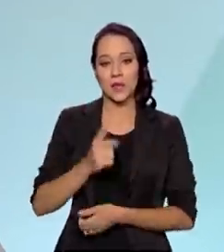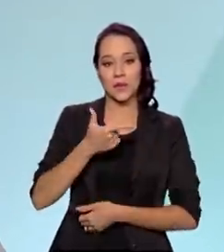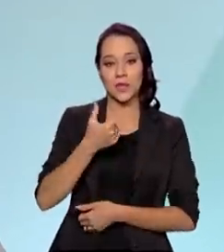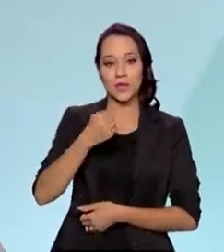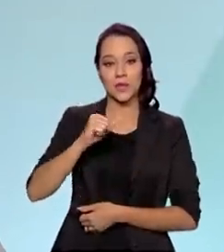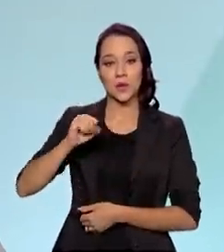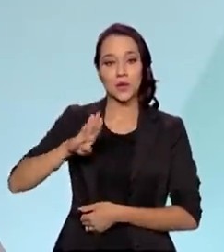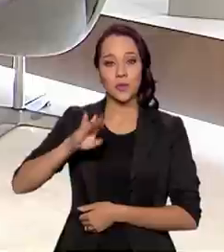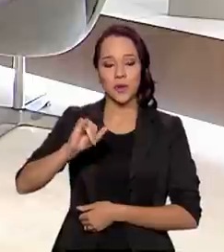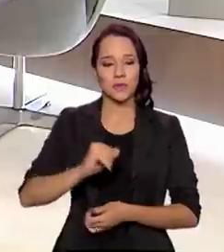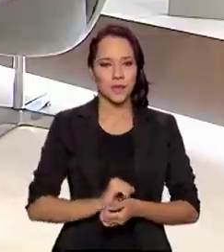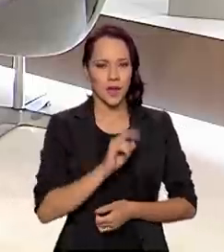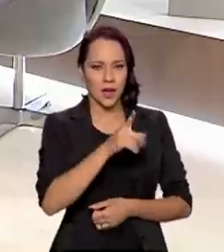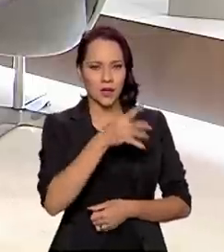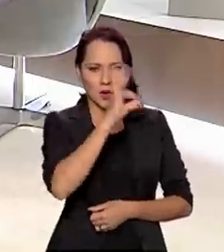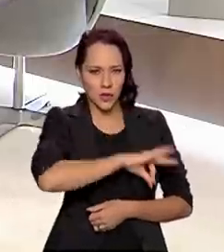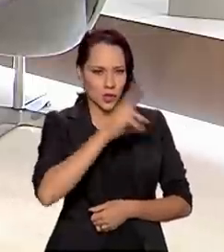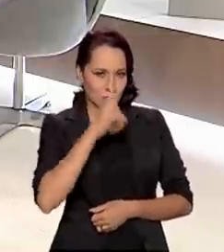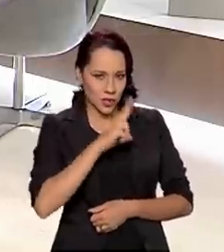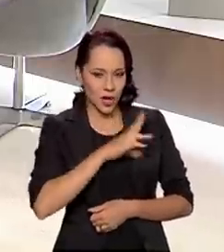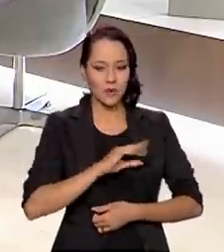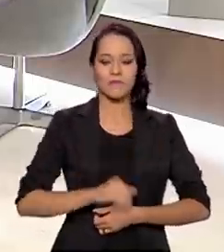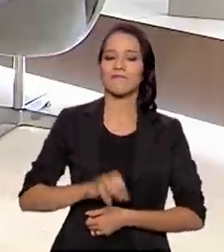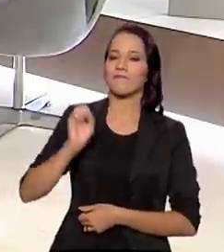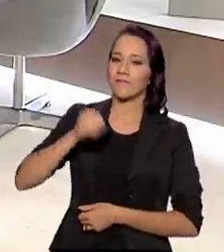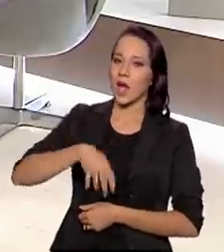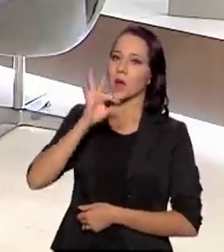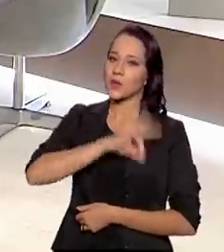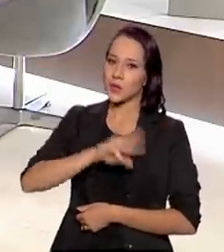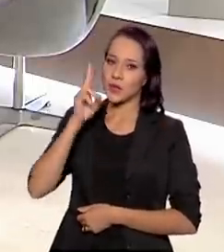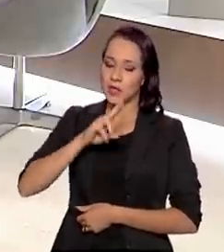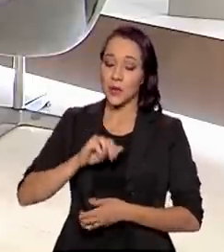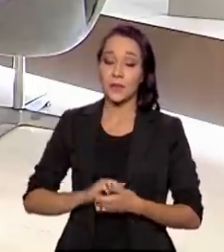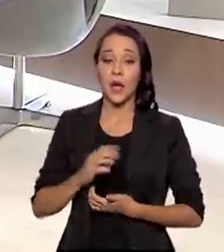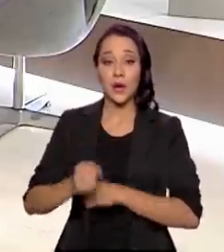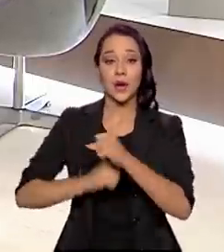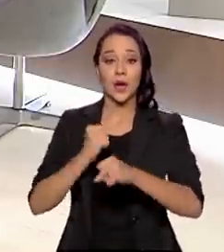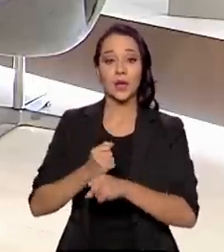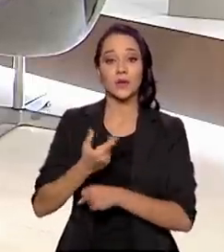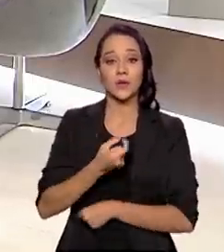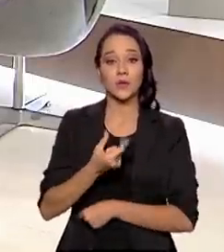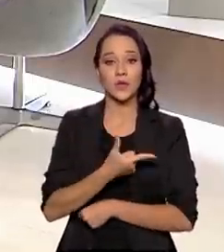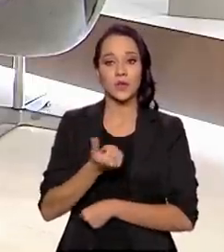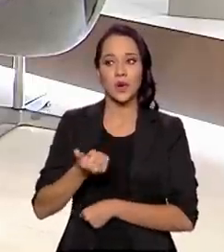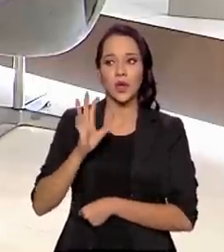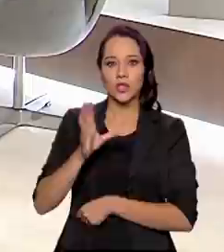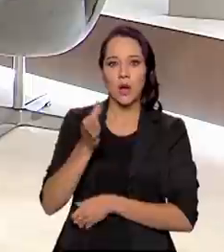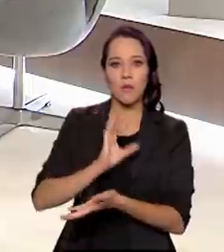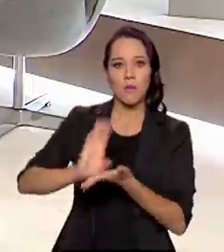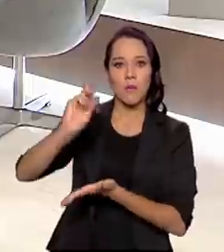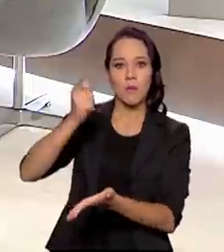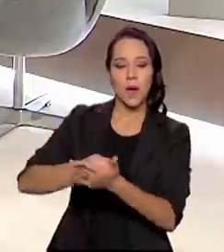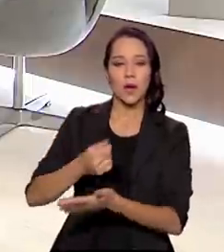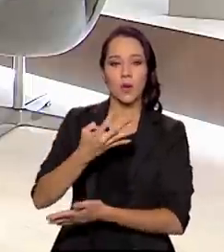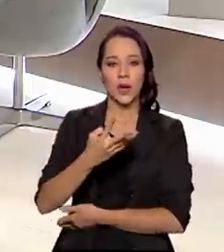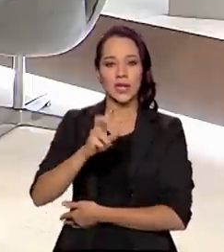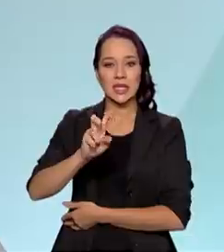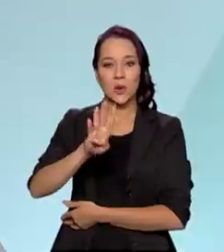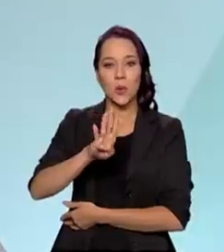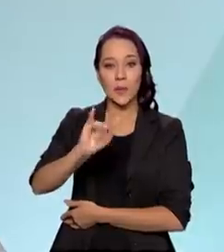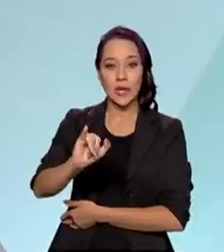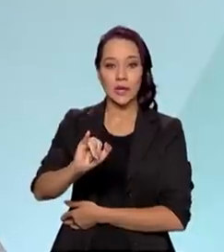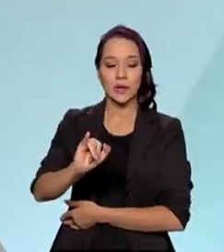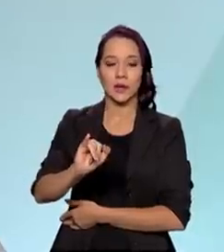288 bilhões em Isso em relação ao auxílio emergencial? Em auxílio emergencial. Agora, em 2021, já foram pagos 45 bilhões